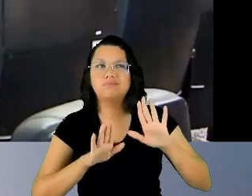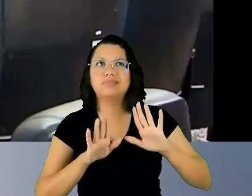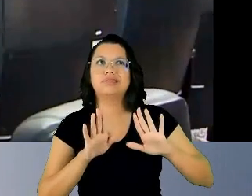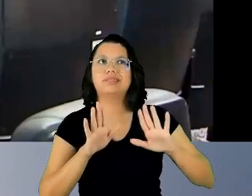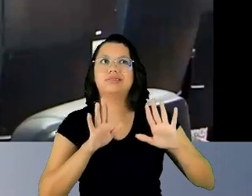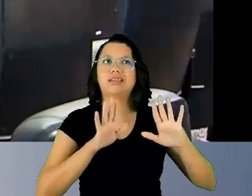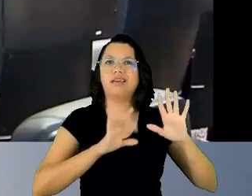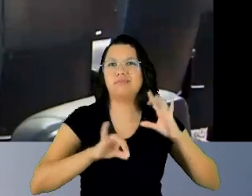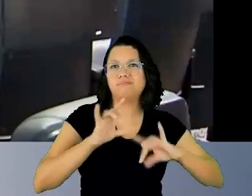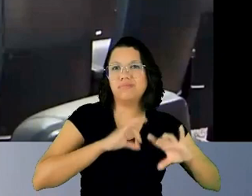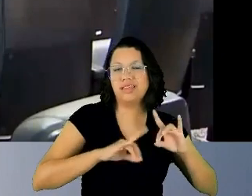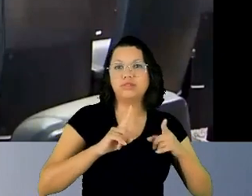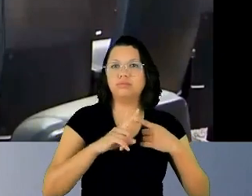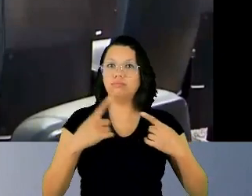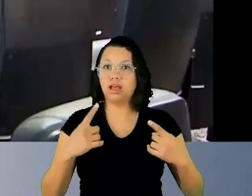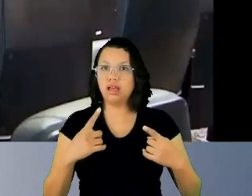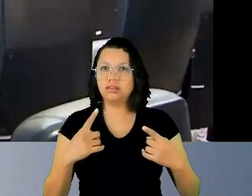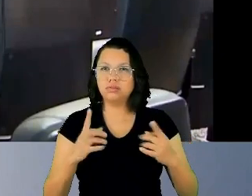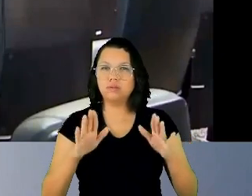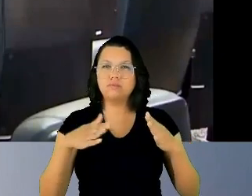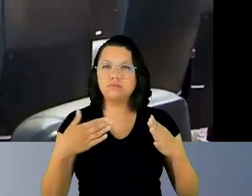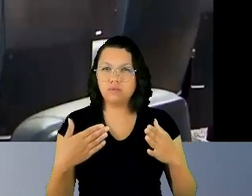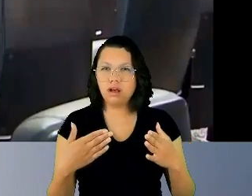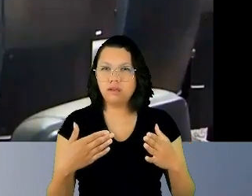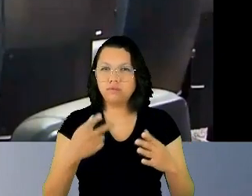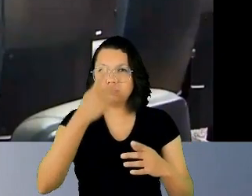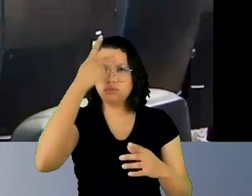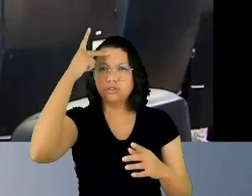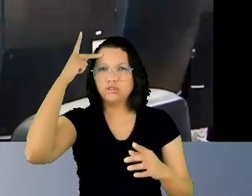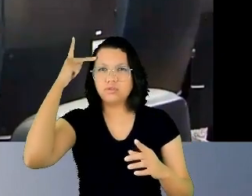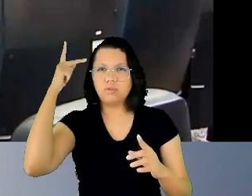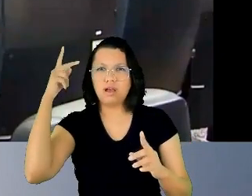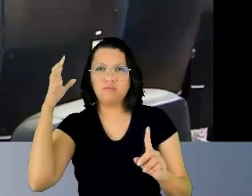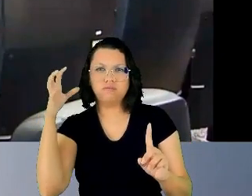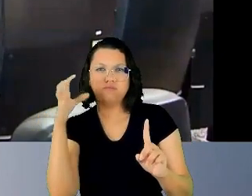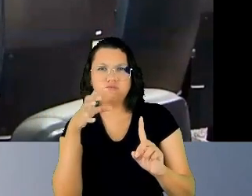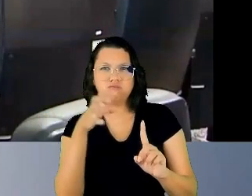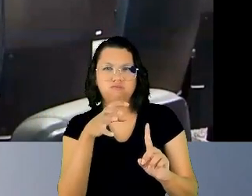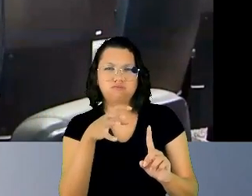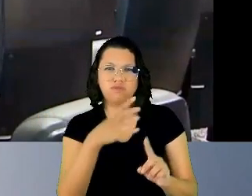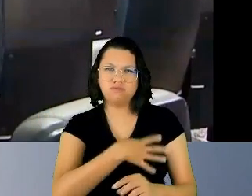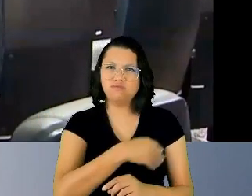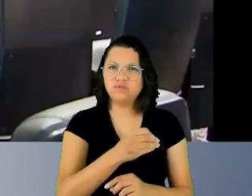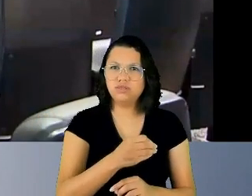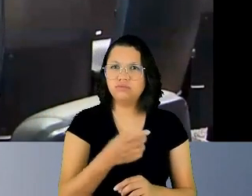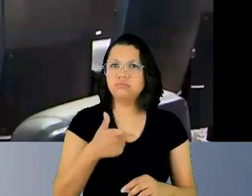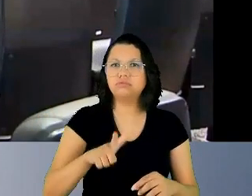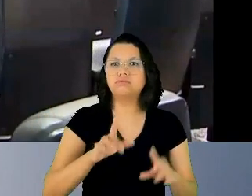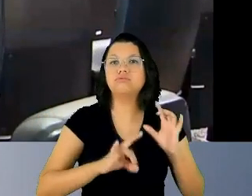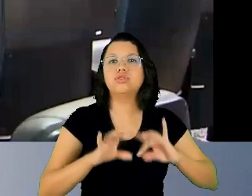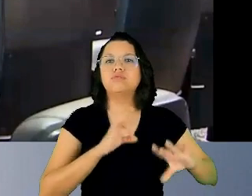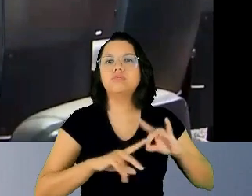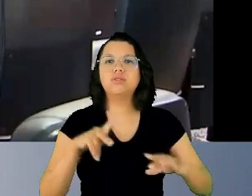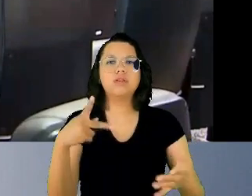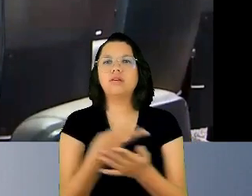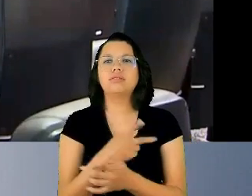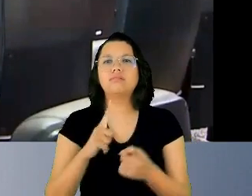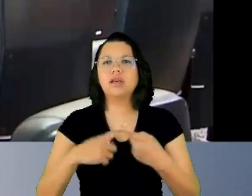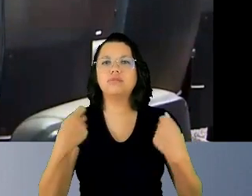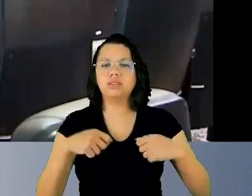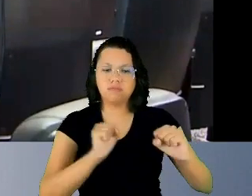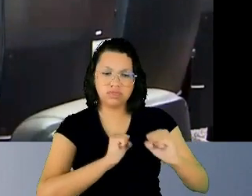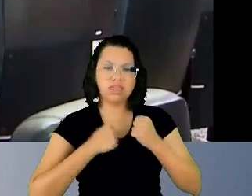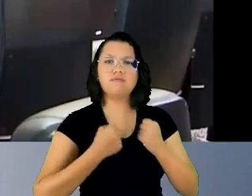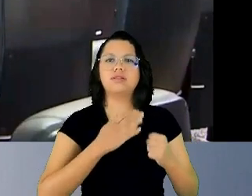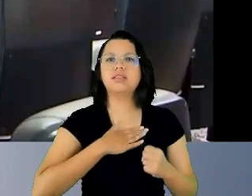expressar, mas quando mexe com um filho nosso, com uma filha nossa, a gente fala. Eu não tive medo do que aconteceria, mas eu tinha que defender minha